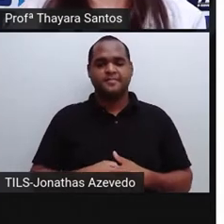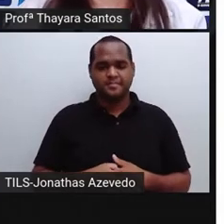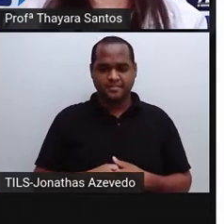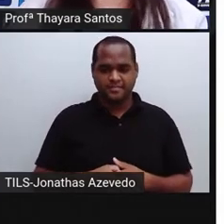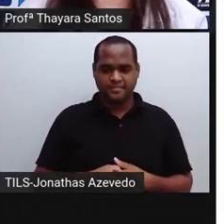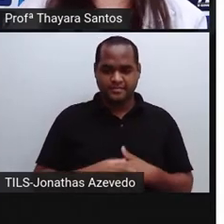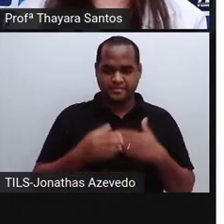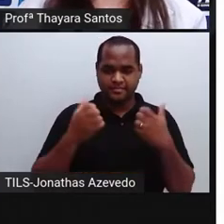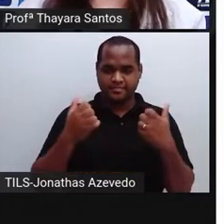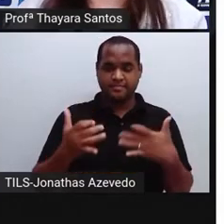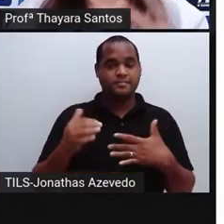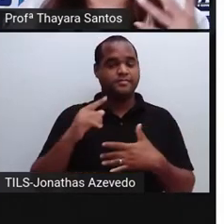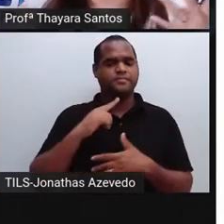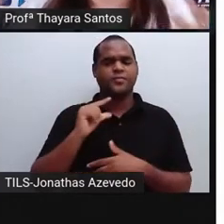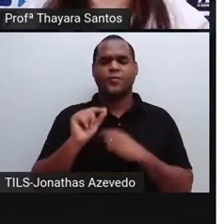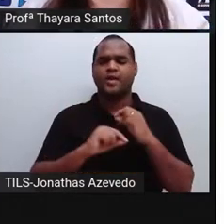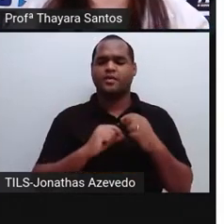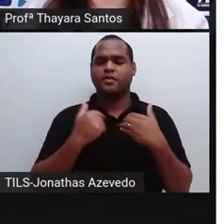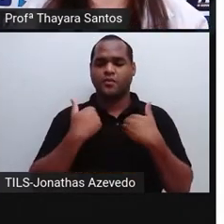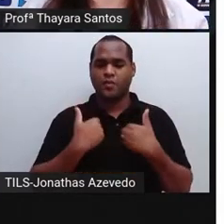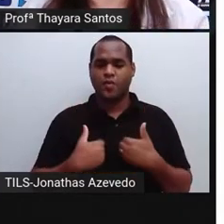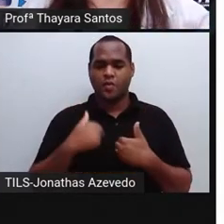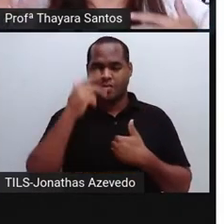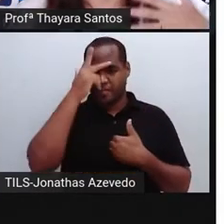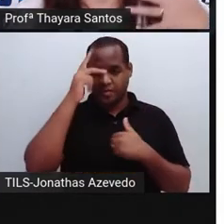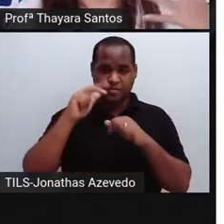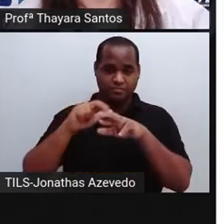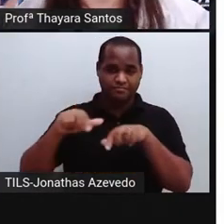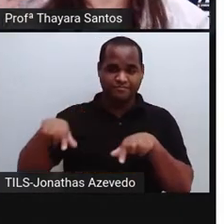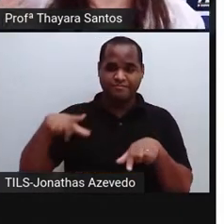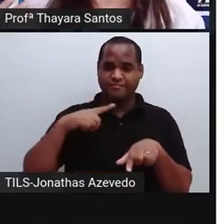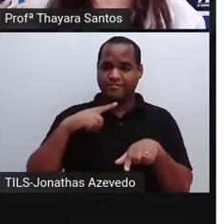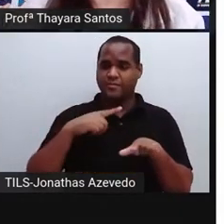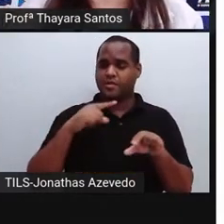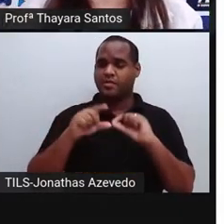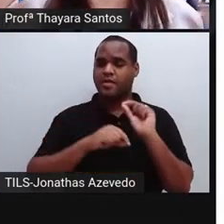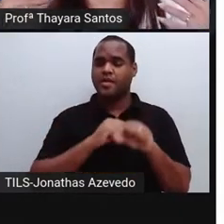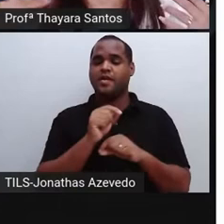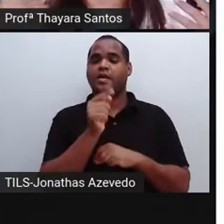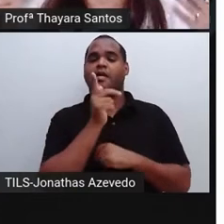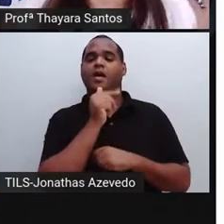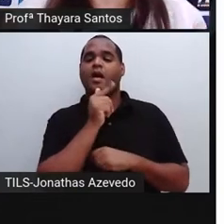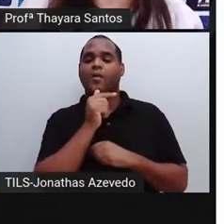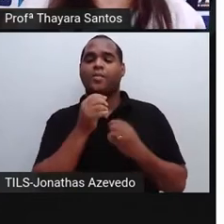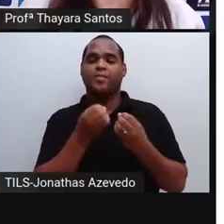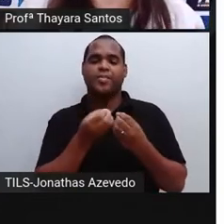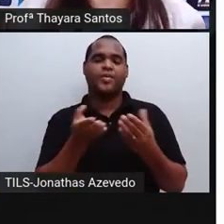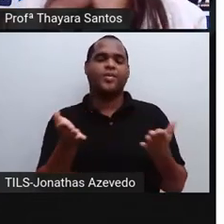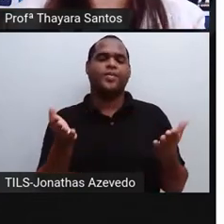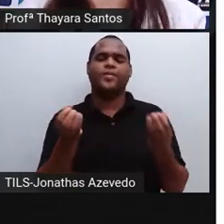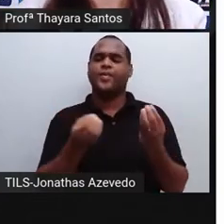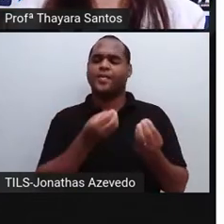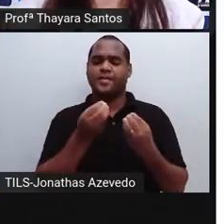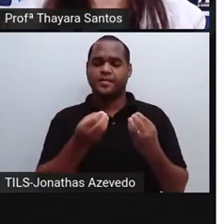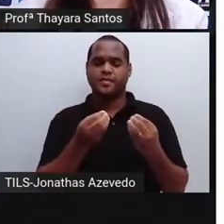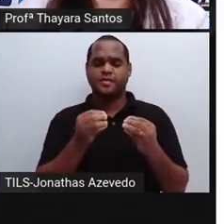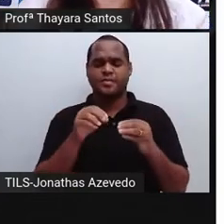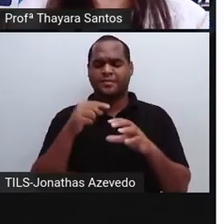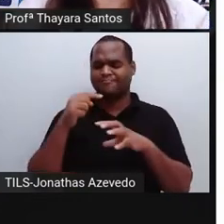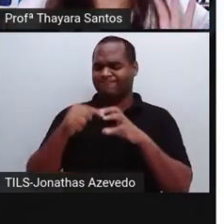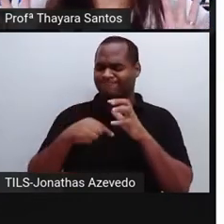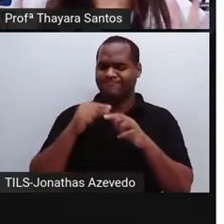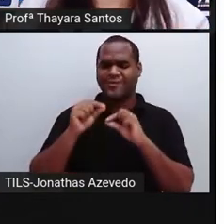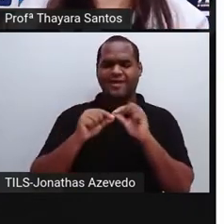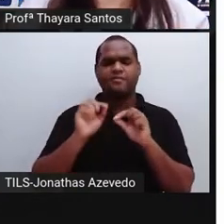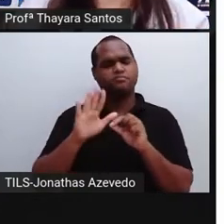Agora, vamos lá. E no corpo dos seres humanos? Como é que essa água está distribuída? A gente já viu como ela está no planeta. Então,